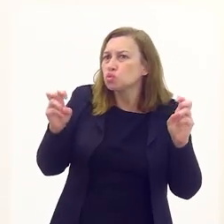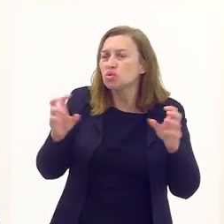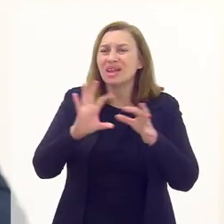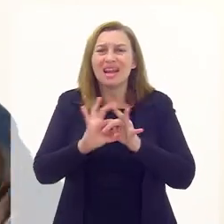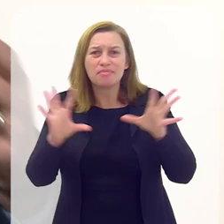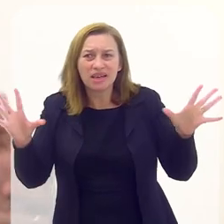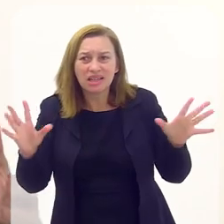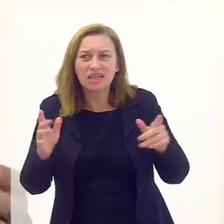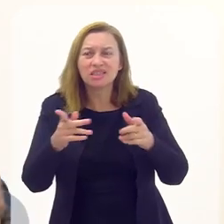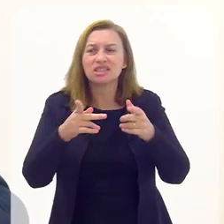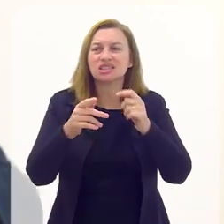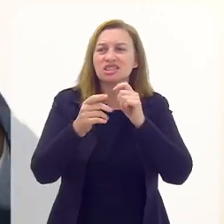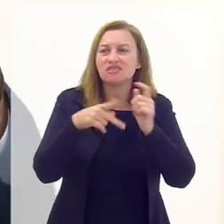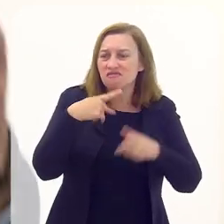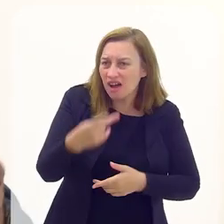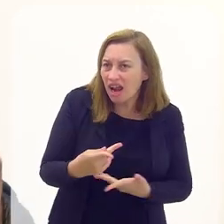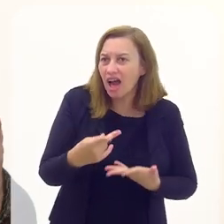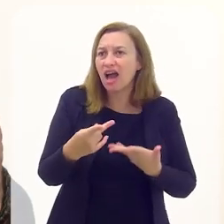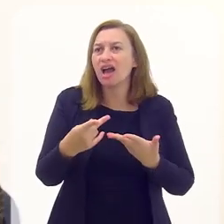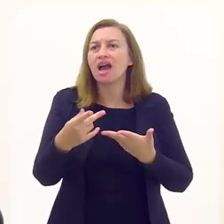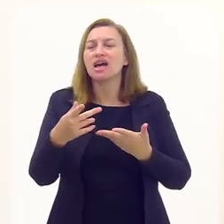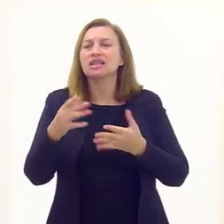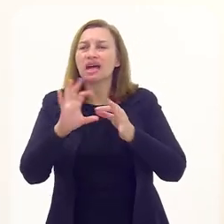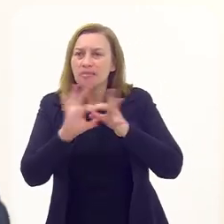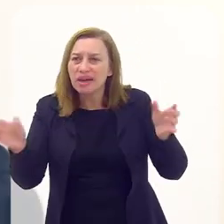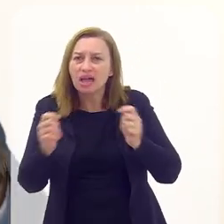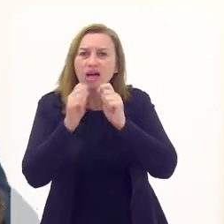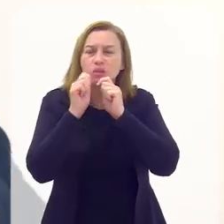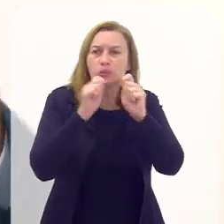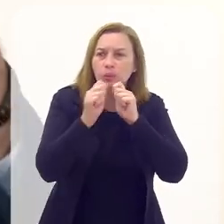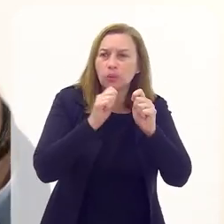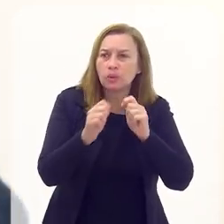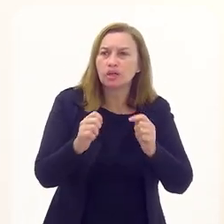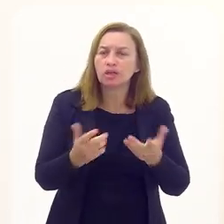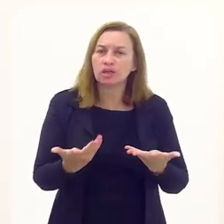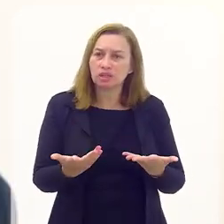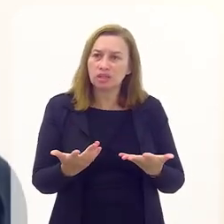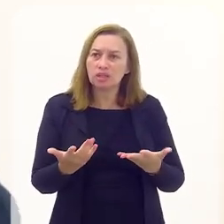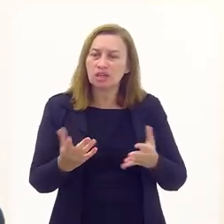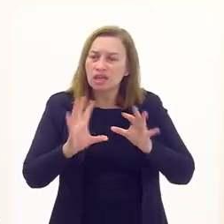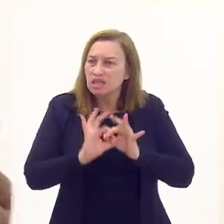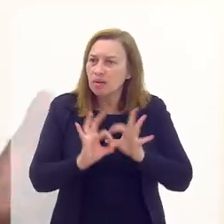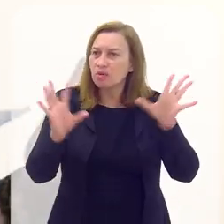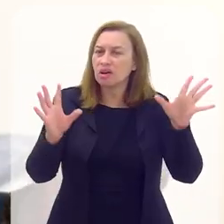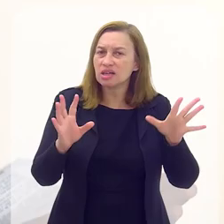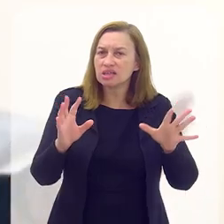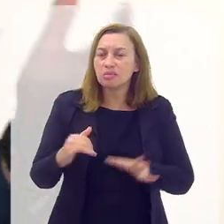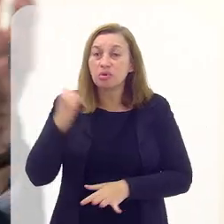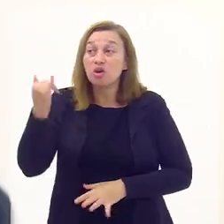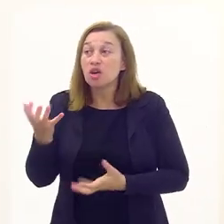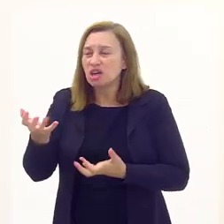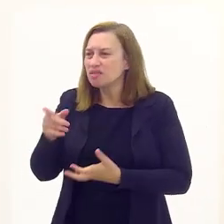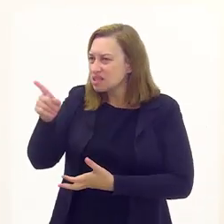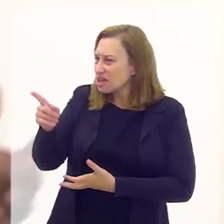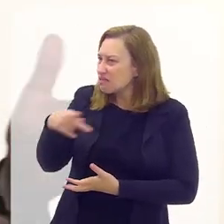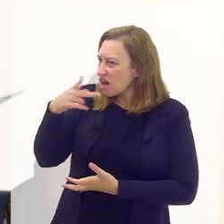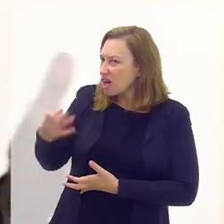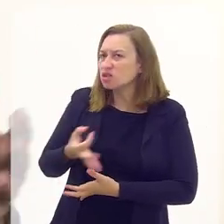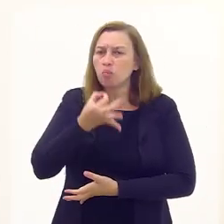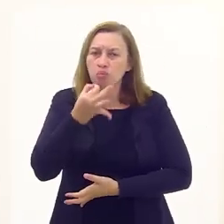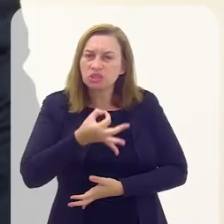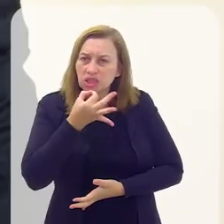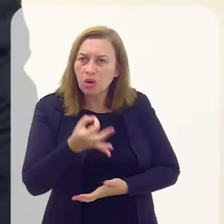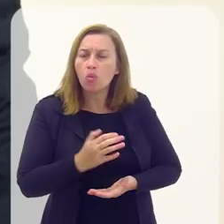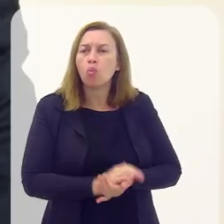da liberdade de expressão, da liberdade de imprensa, enquanto elementos-chave da democracia, eu queria que você trouxesse, na